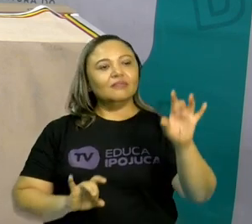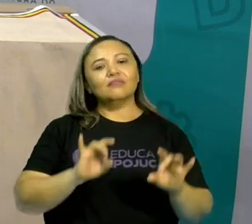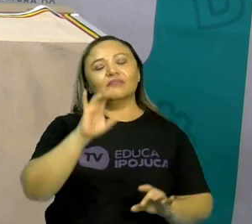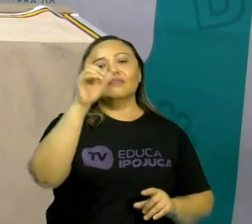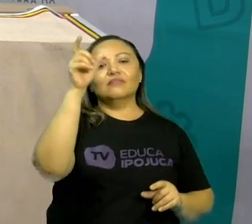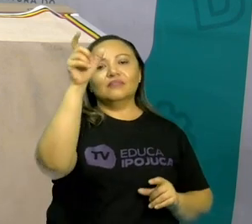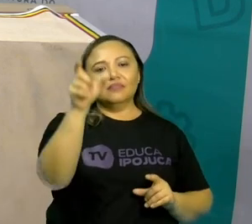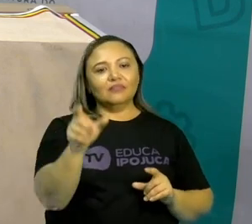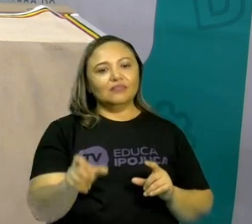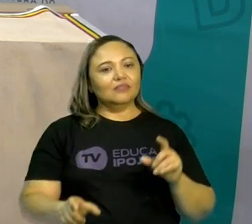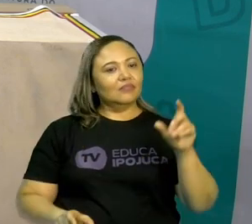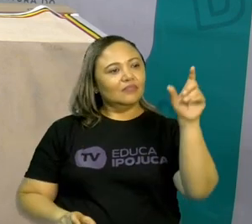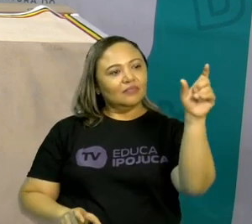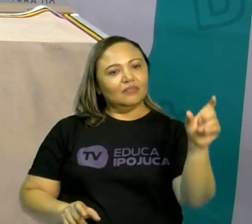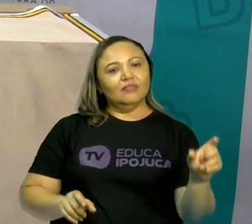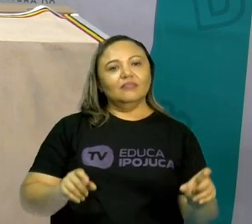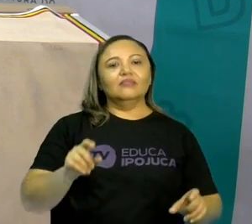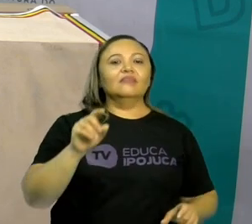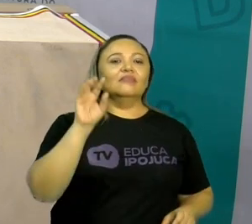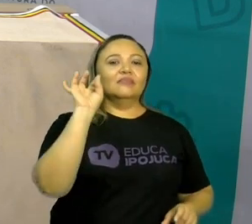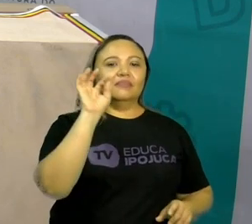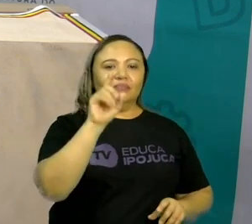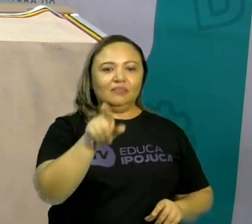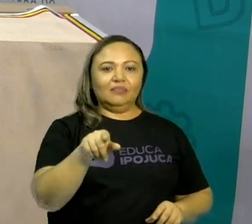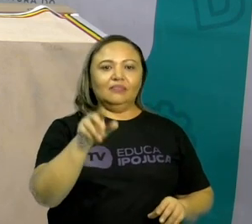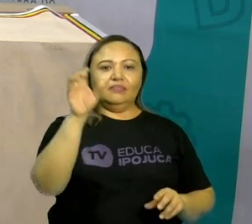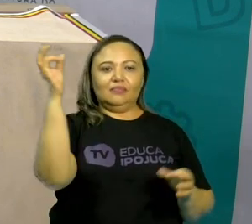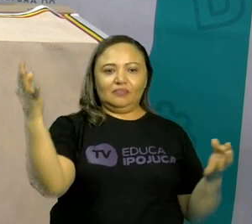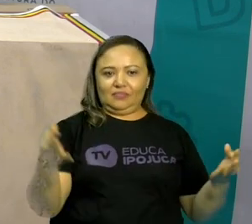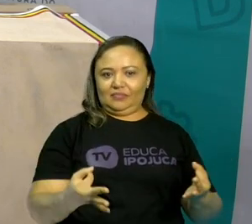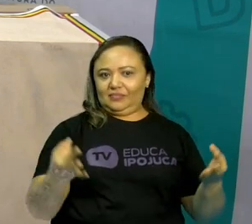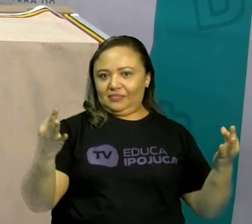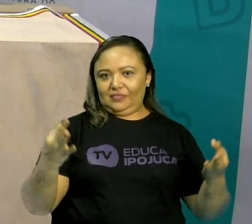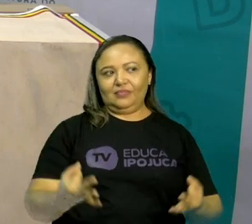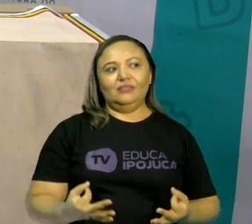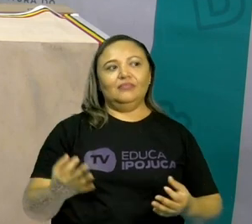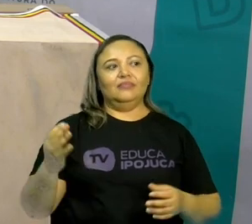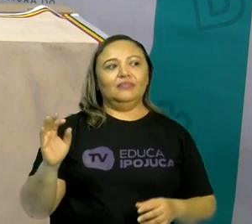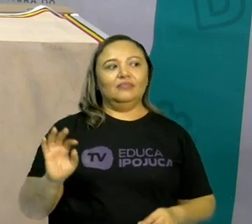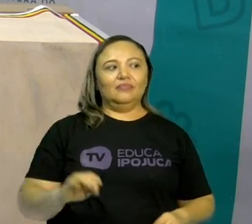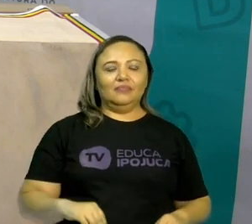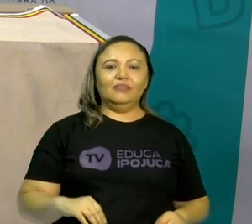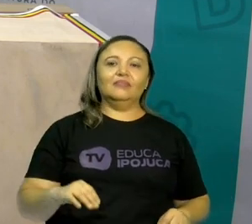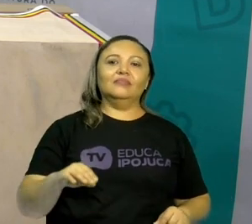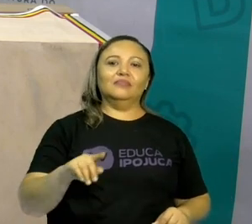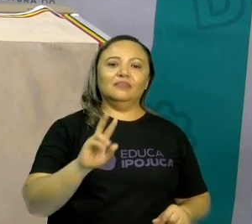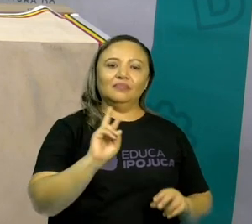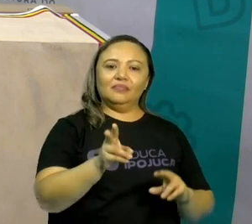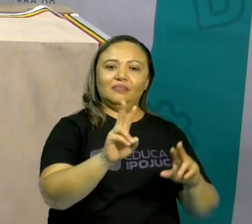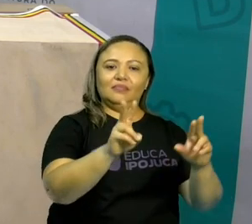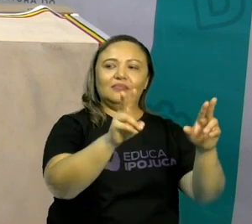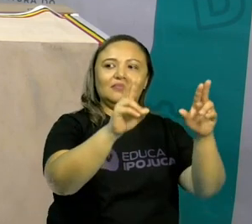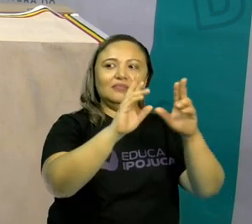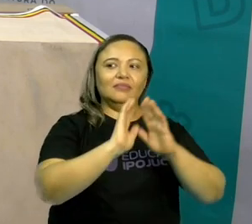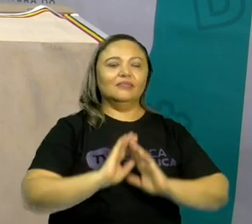Cada um é do seu jeito. E é perfeito que isso seja sempre assim.